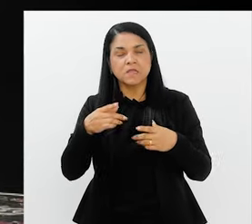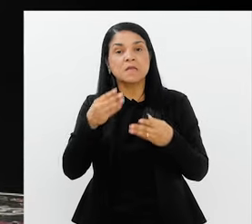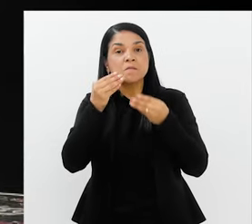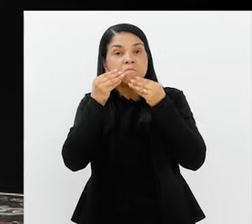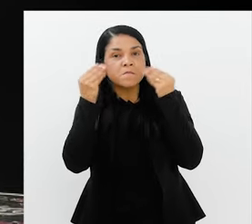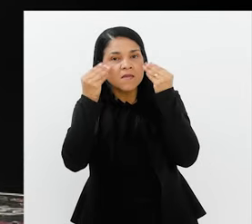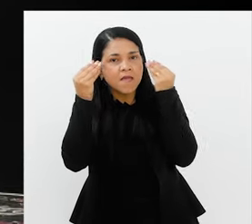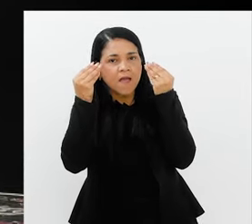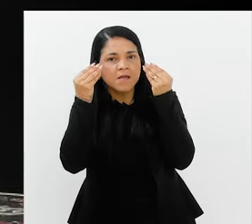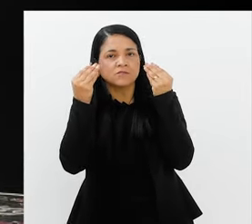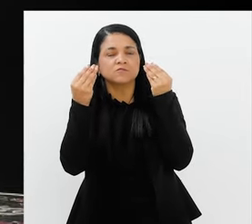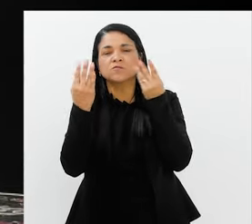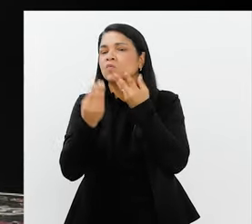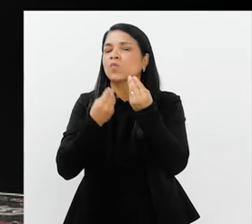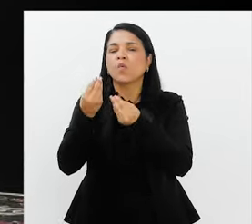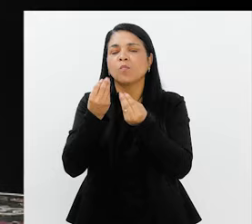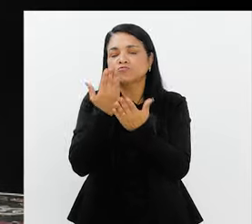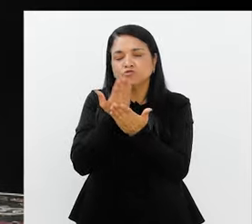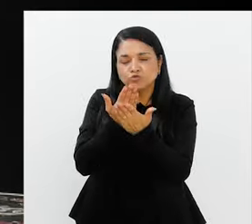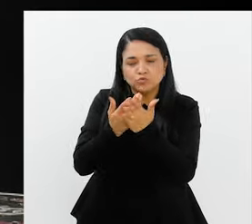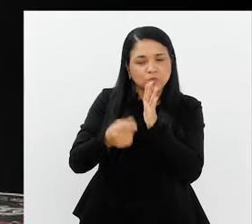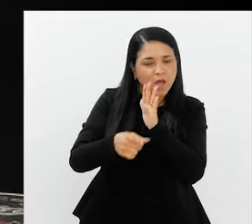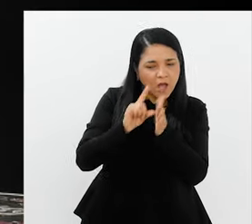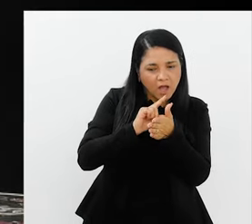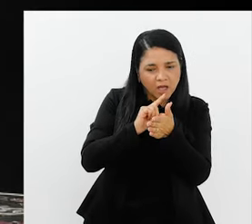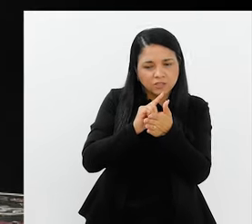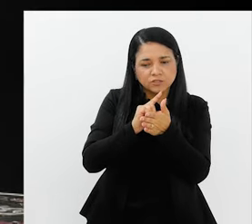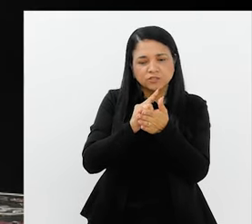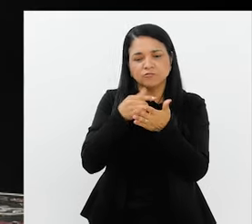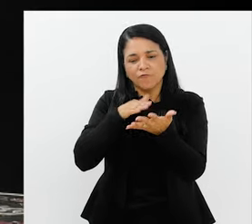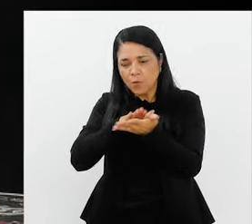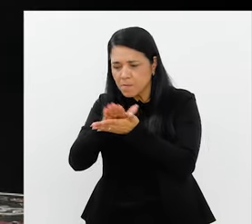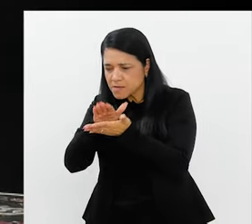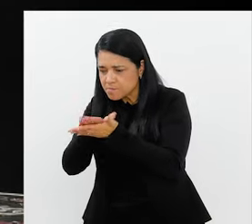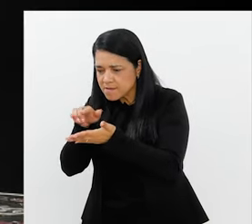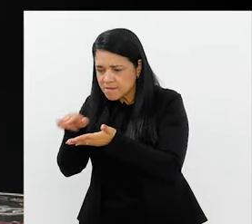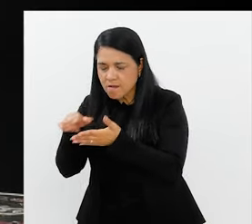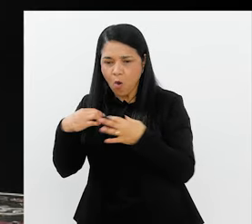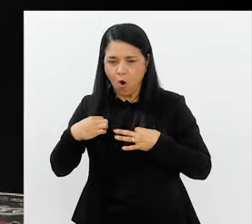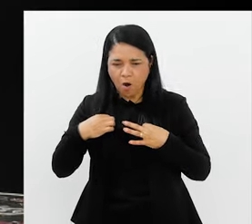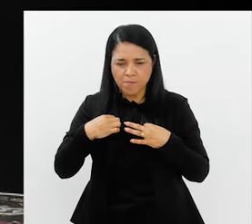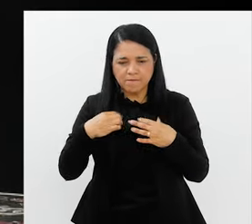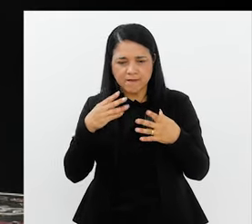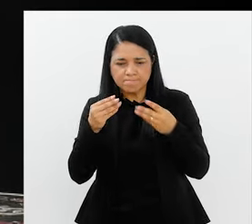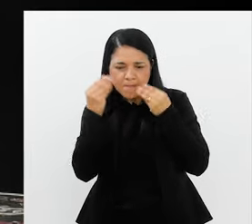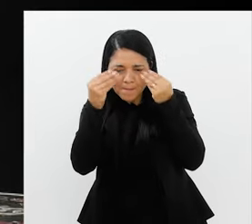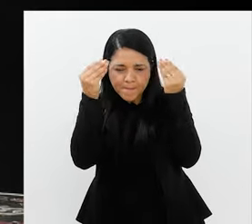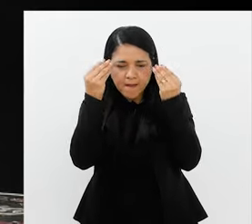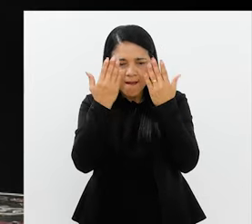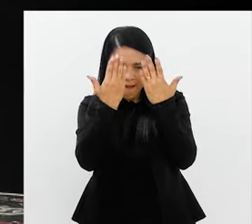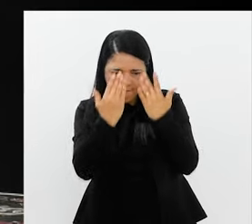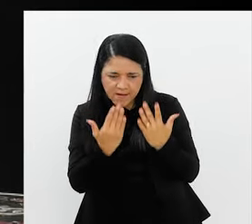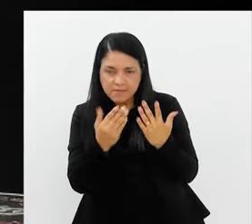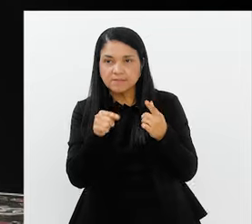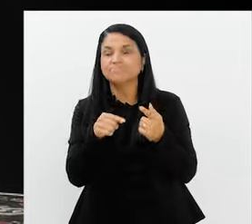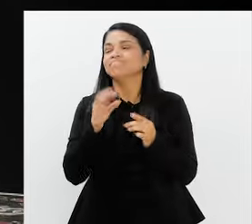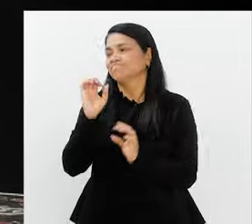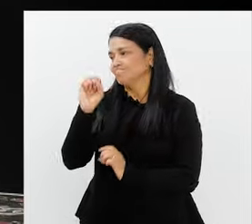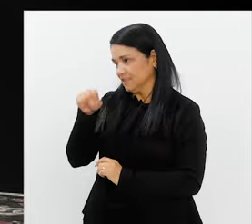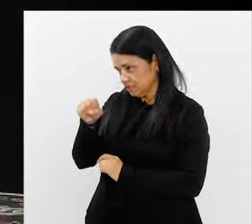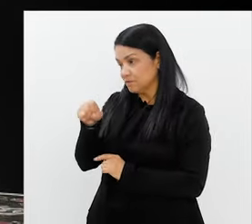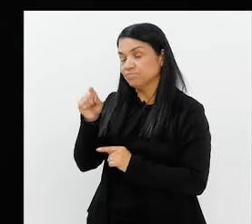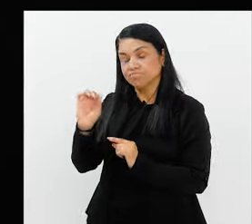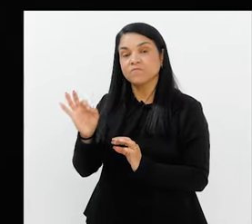relação à maquiagem, você faz um estudo, você marca um dia, olha, é essa, eu vou imprimir essa, essa, essa, essa, e aí vai para a